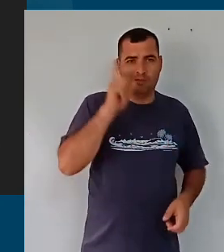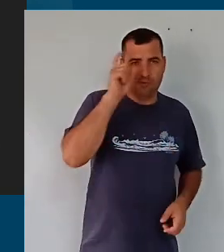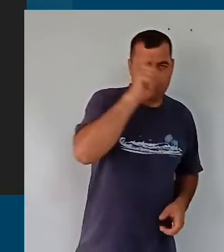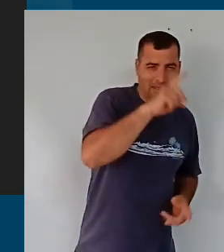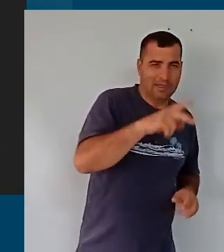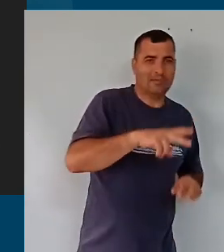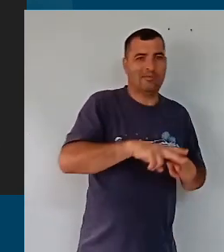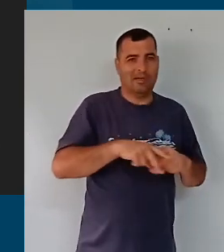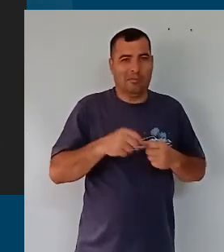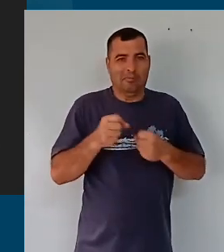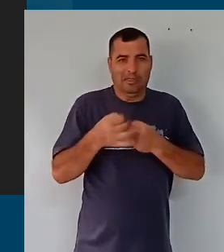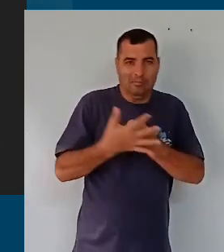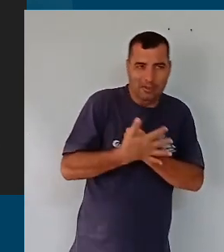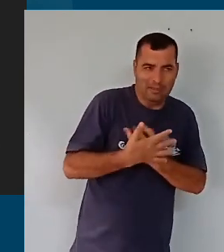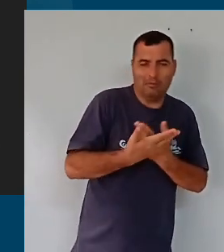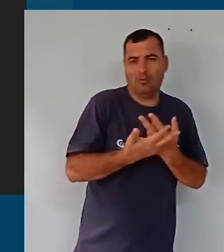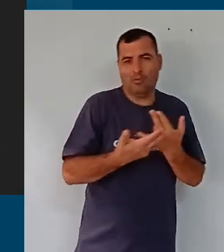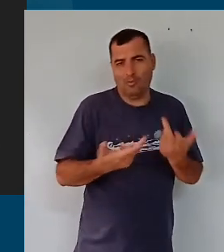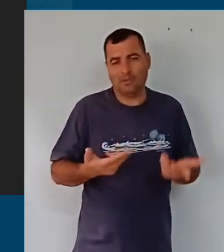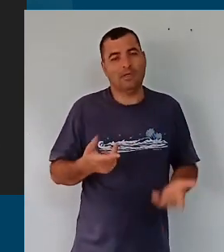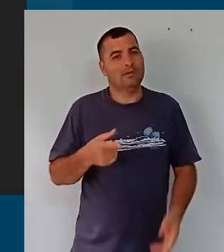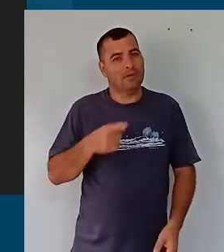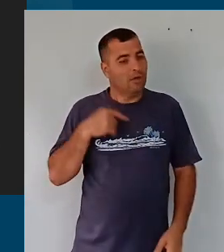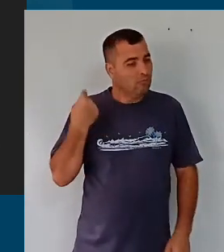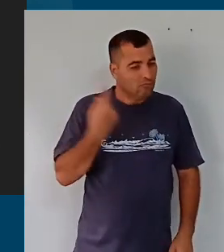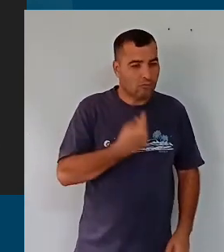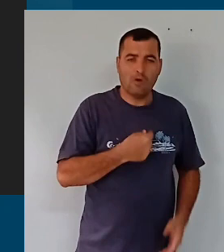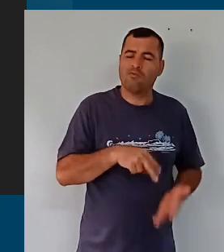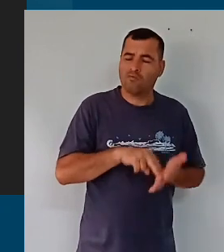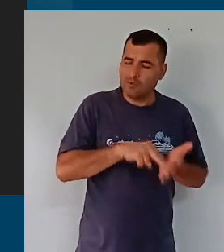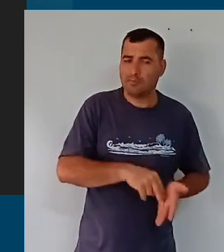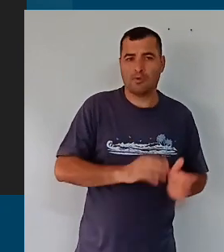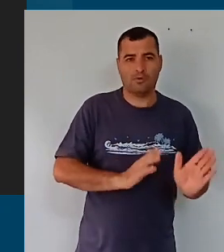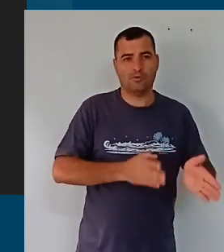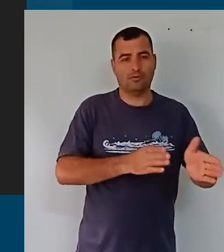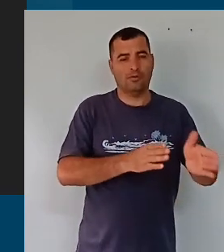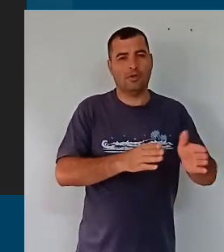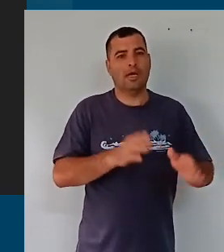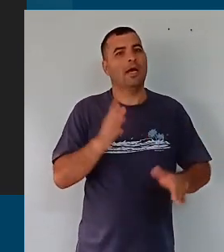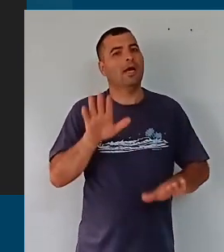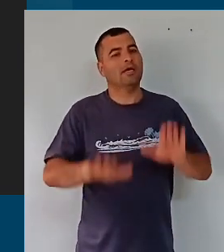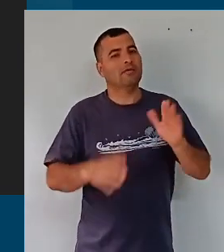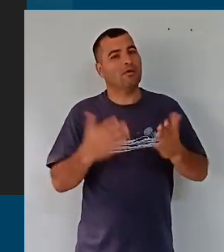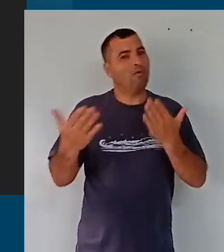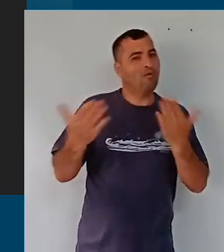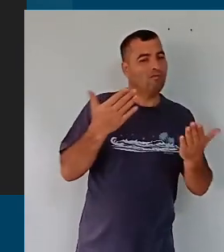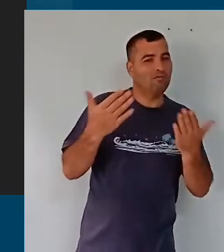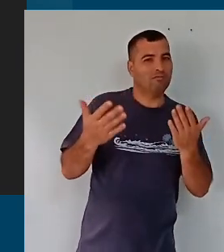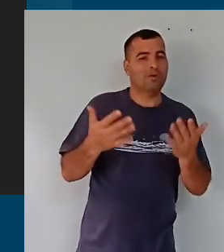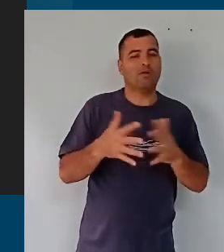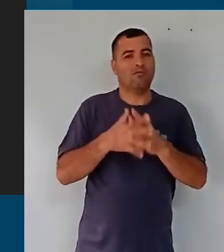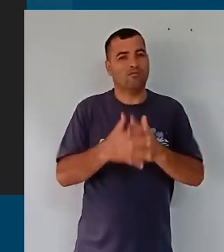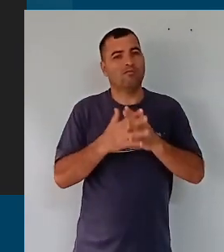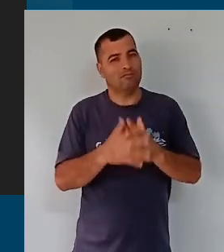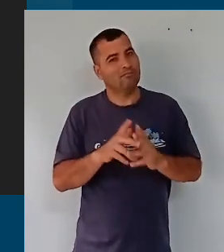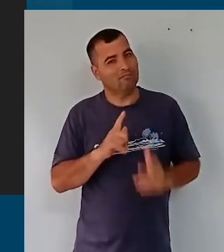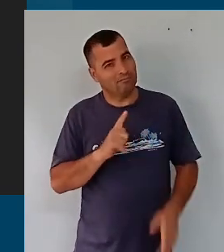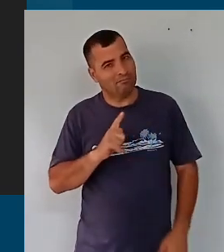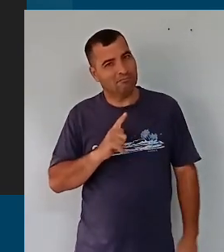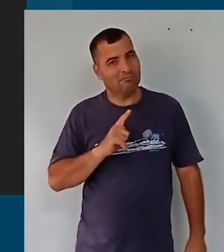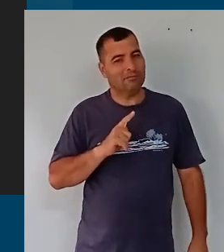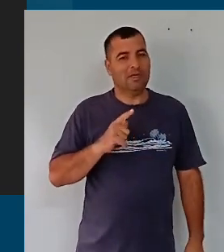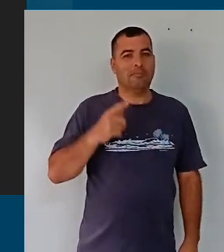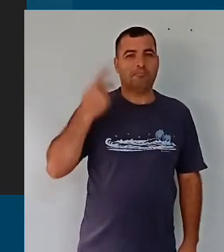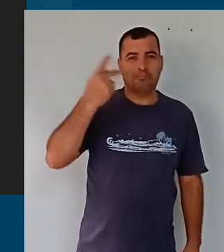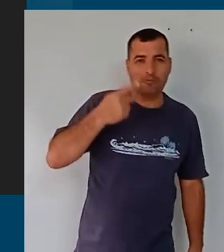mãos aí durante a pandemia e tem muita gente que confunde política com movimento, com movimento de